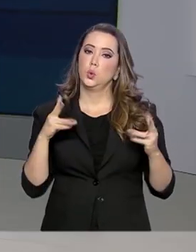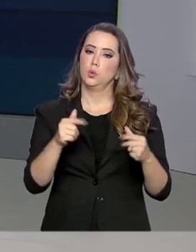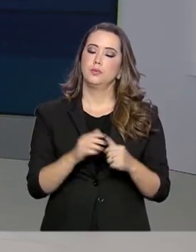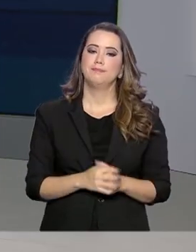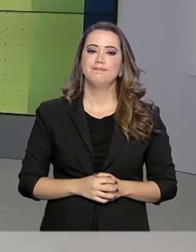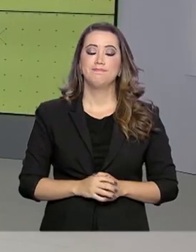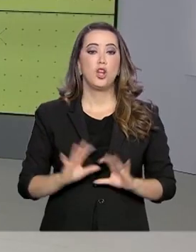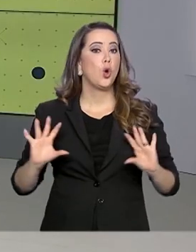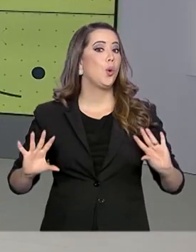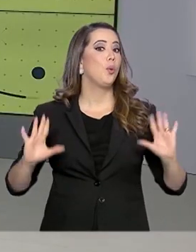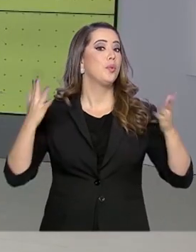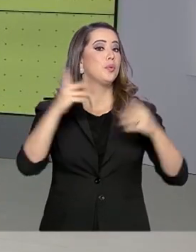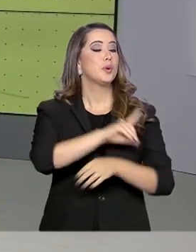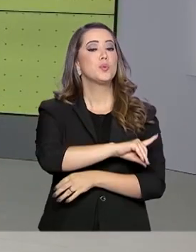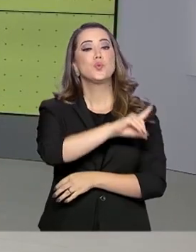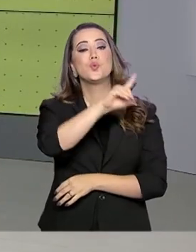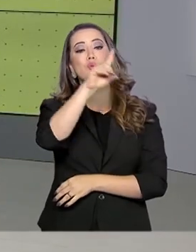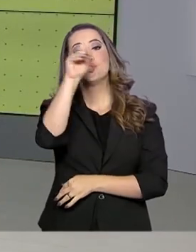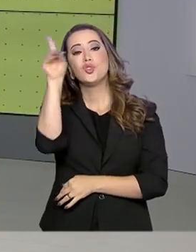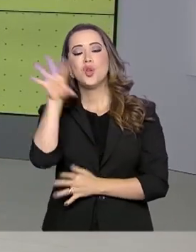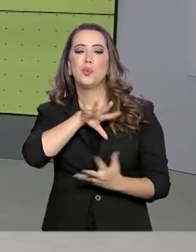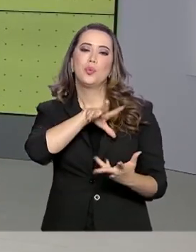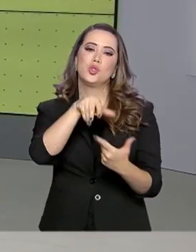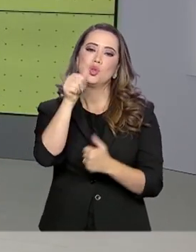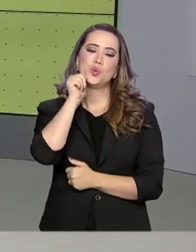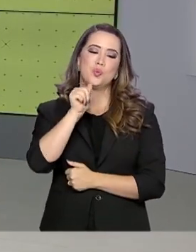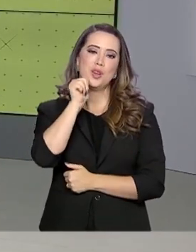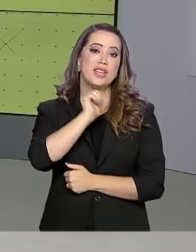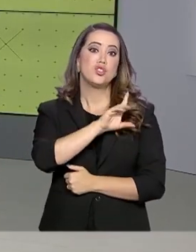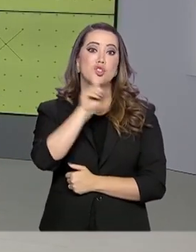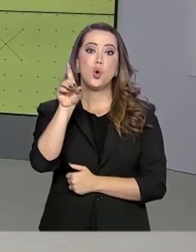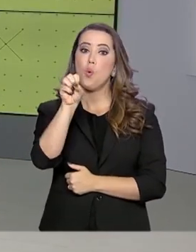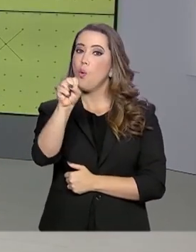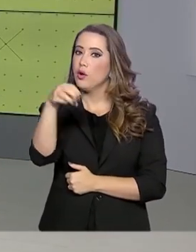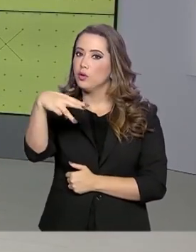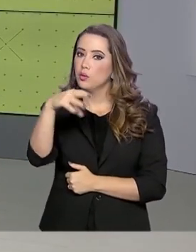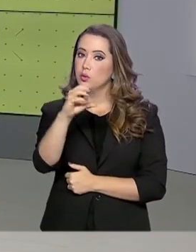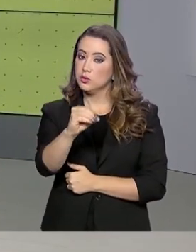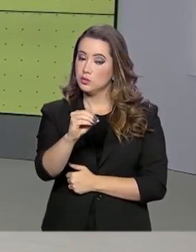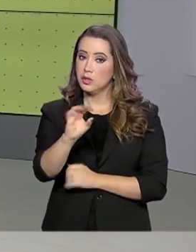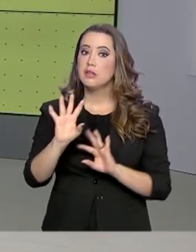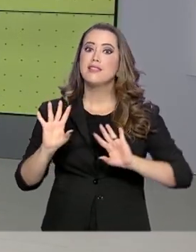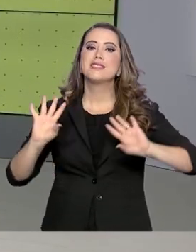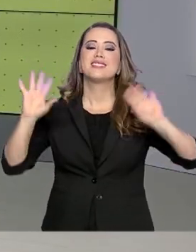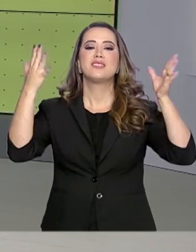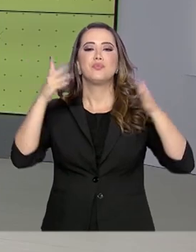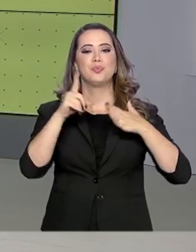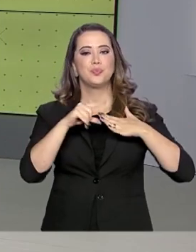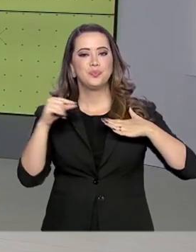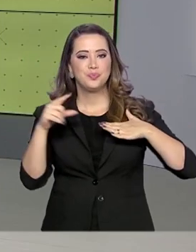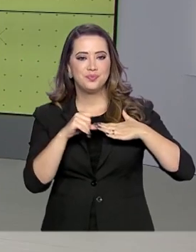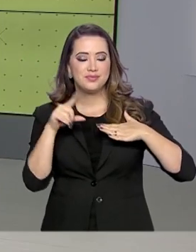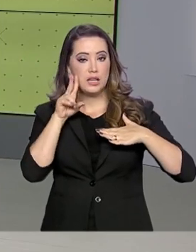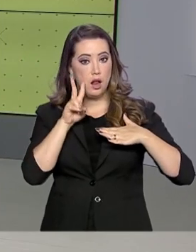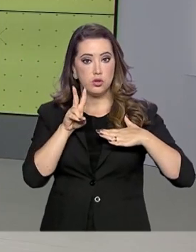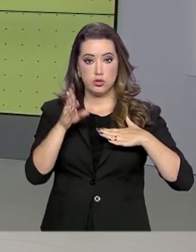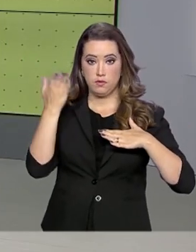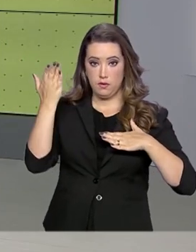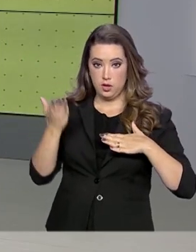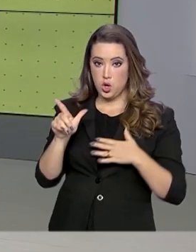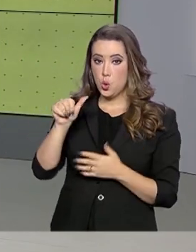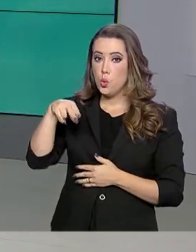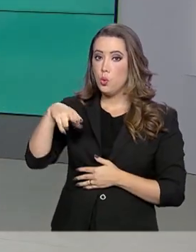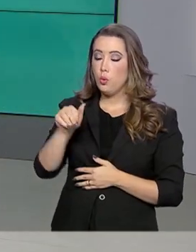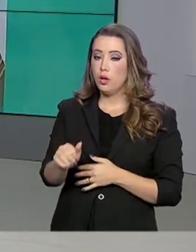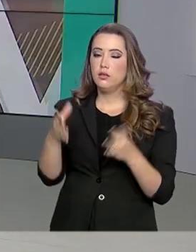Em comemoração ao Dia Internacional da Mulher, celebrado em 8 de março, foi realizada uma cerimônia no Palácio do Planalto. De lá, a